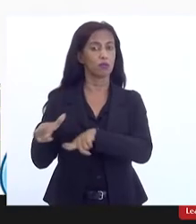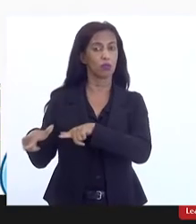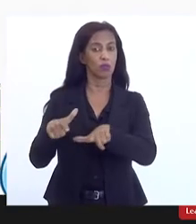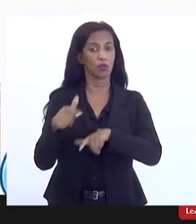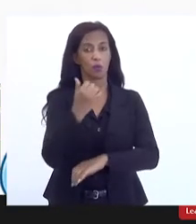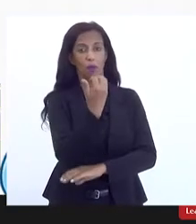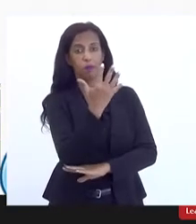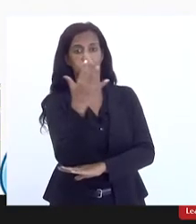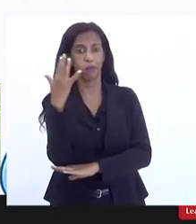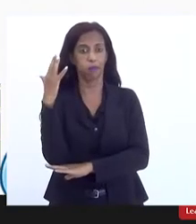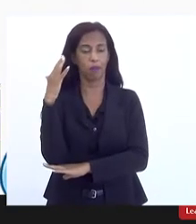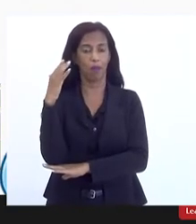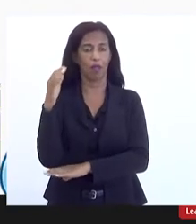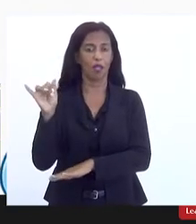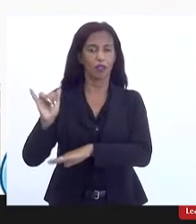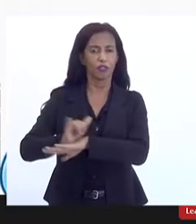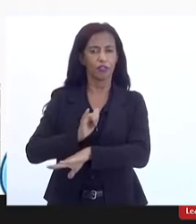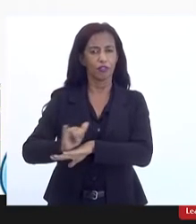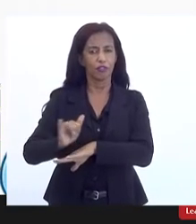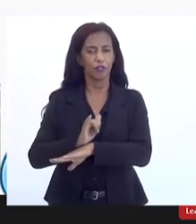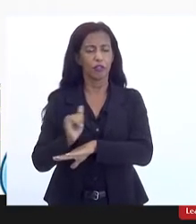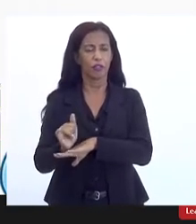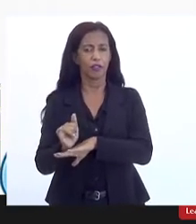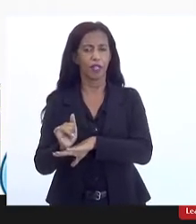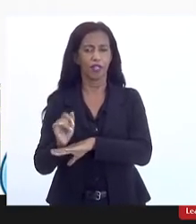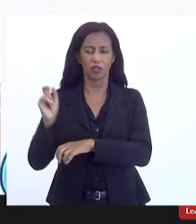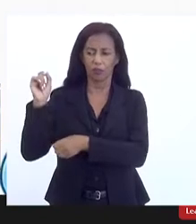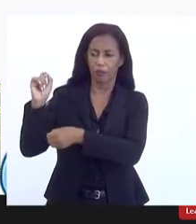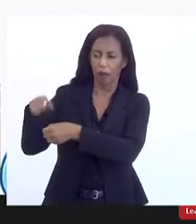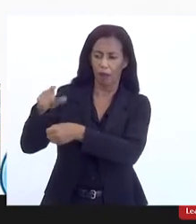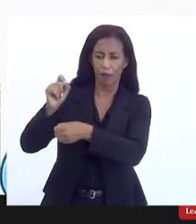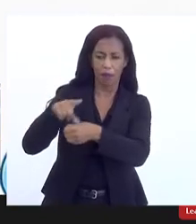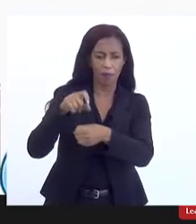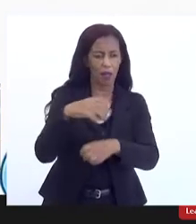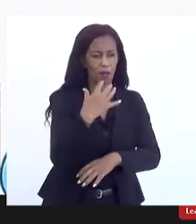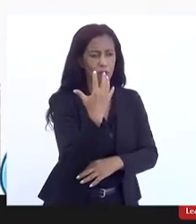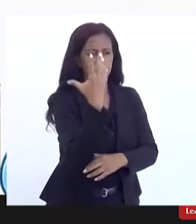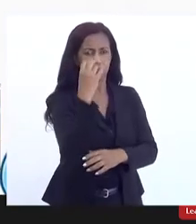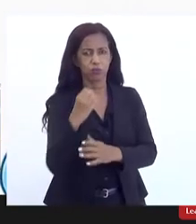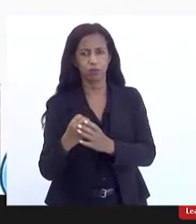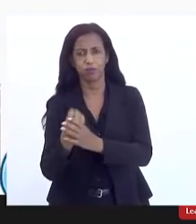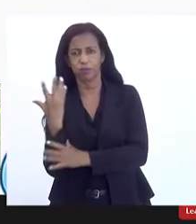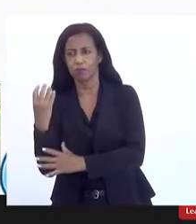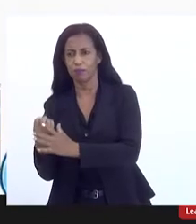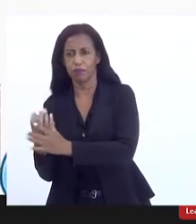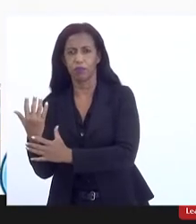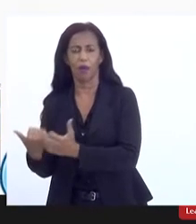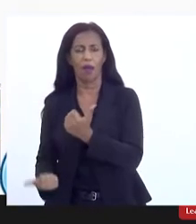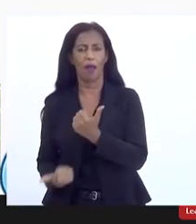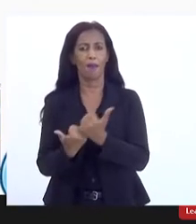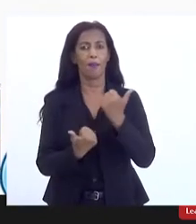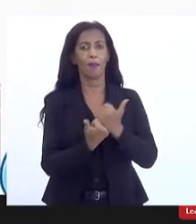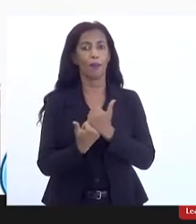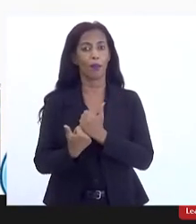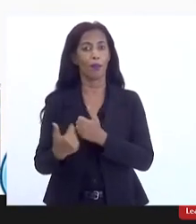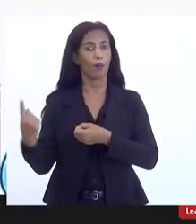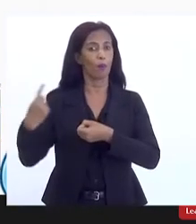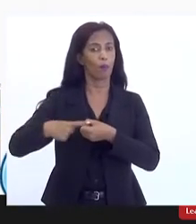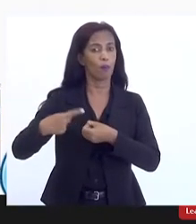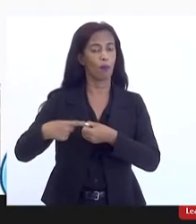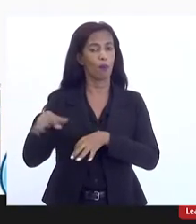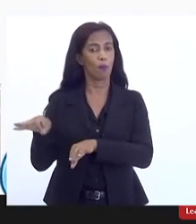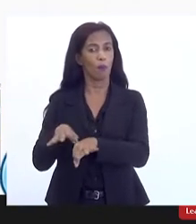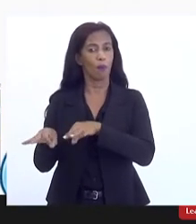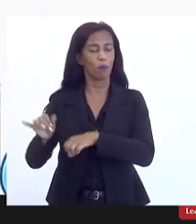ambientais estratégias de recomposição florestal apoio aos municípios para um adequado